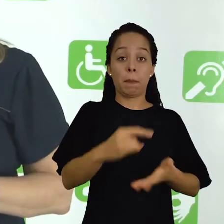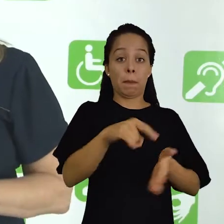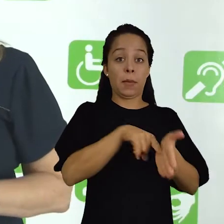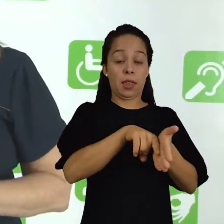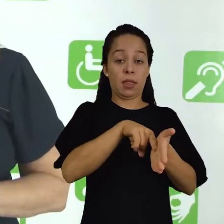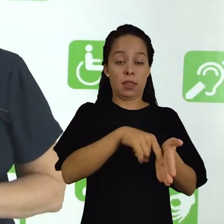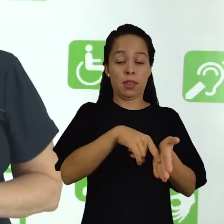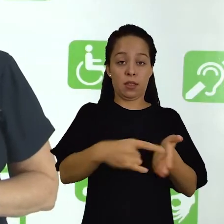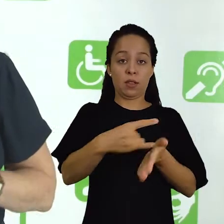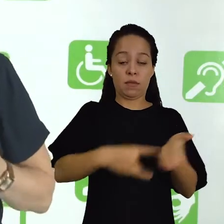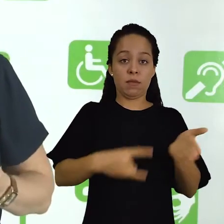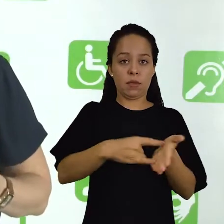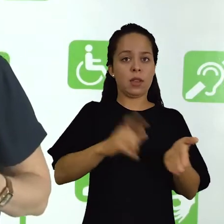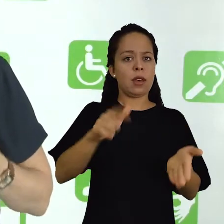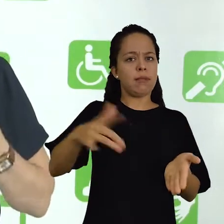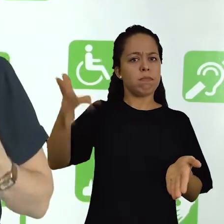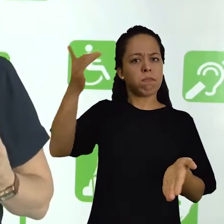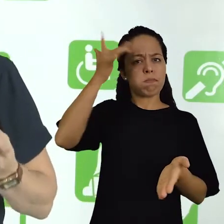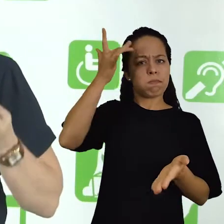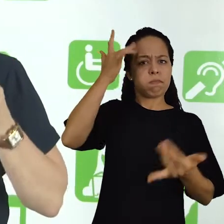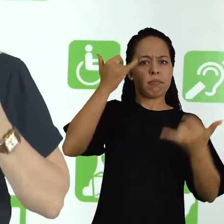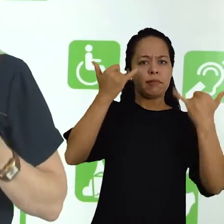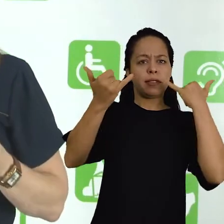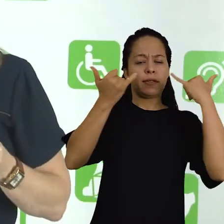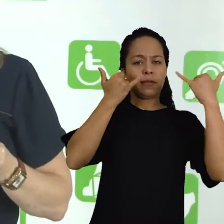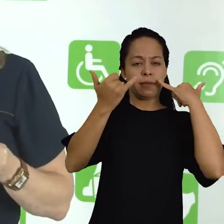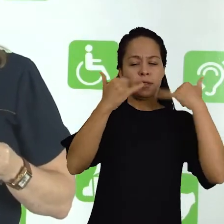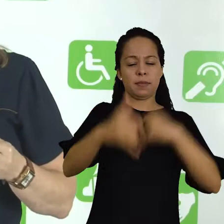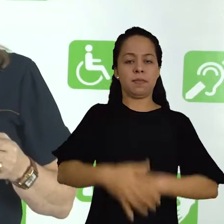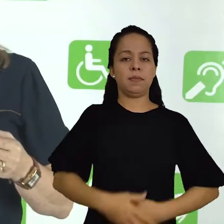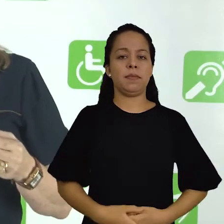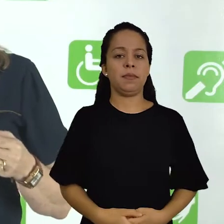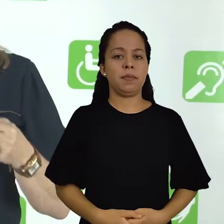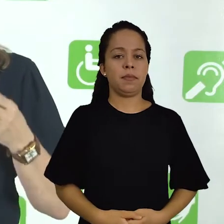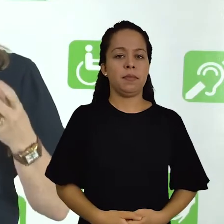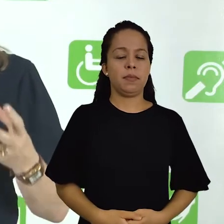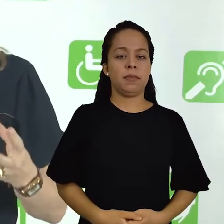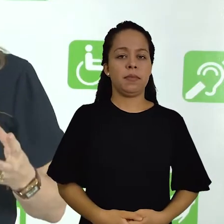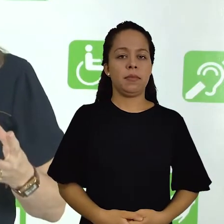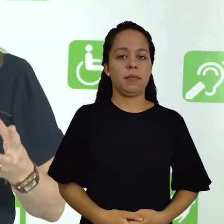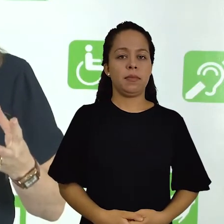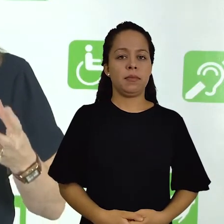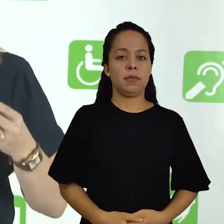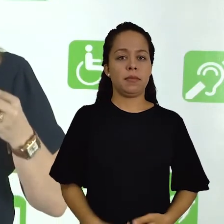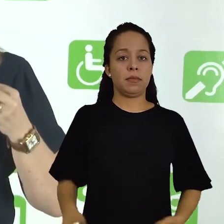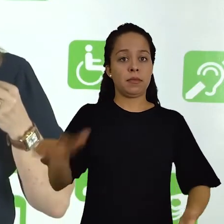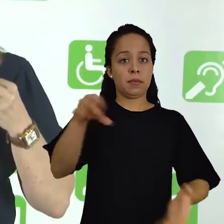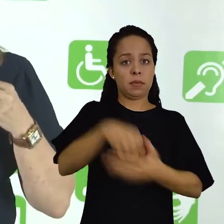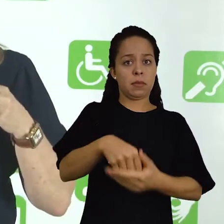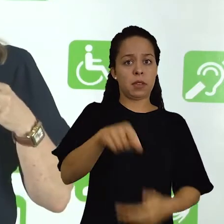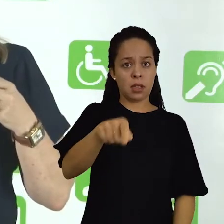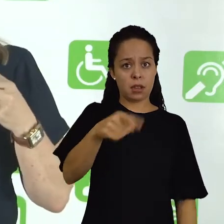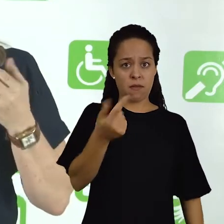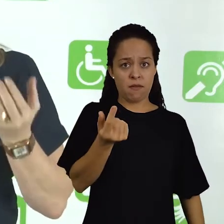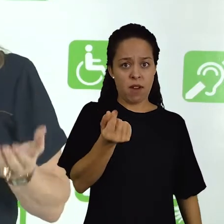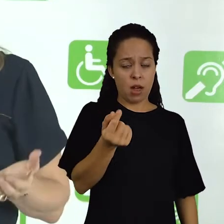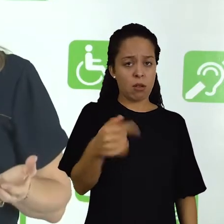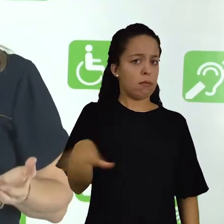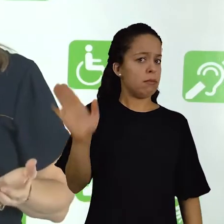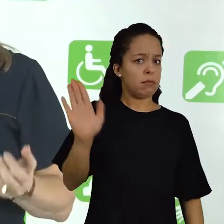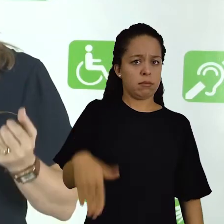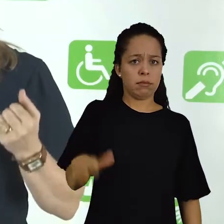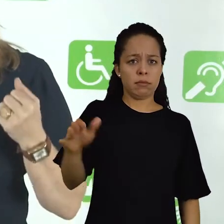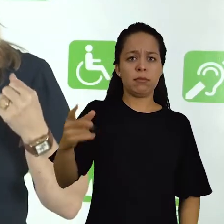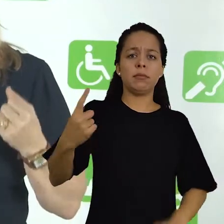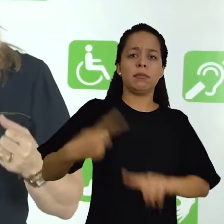documental é uma fonte rica e estável de dados. Ela tem como custo, ela tem um custo muito